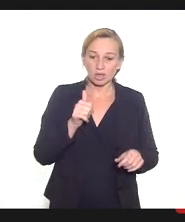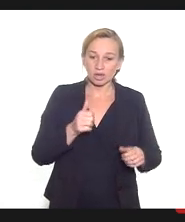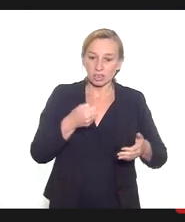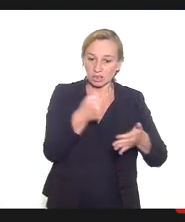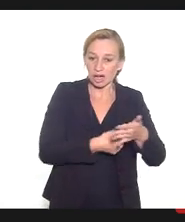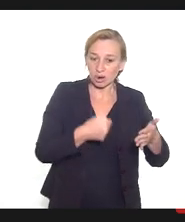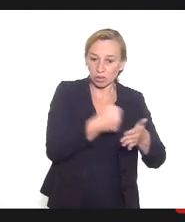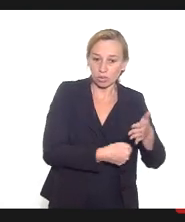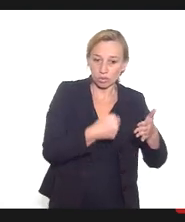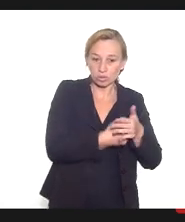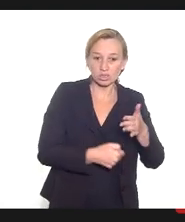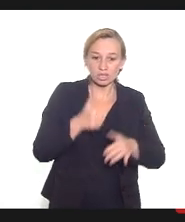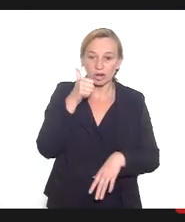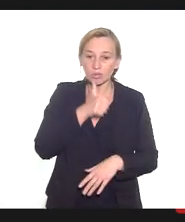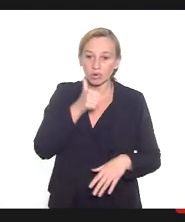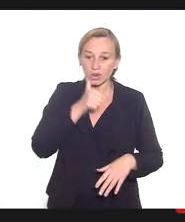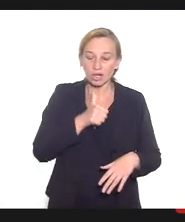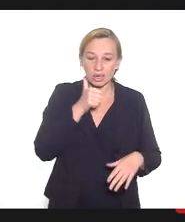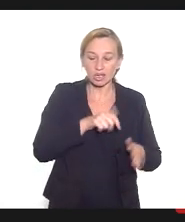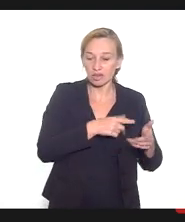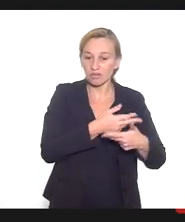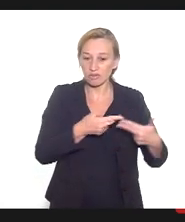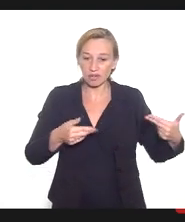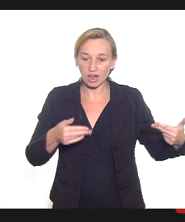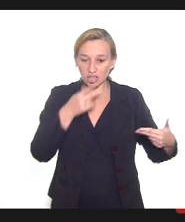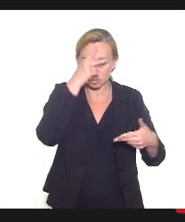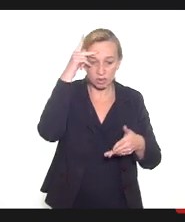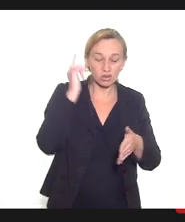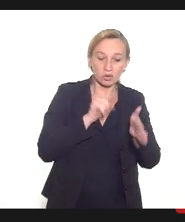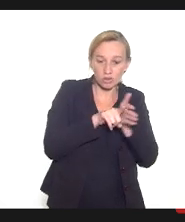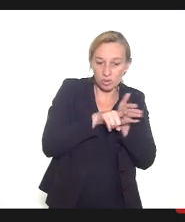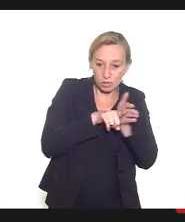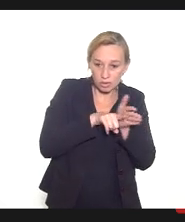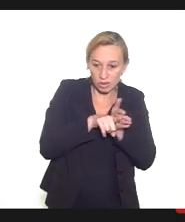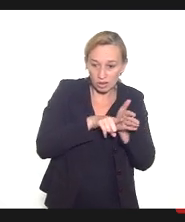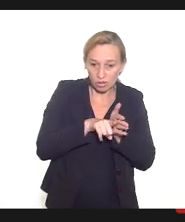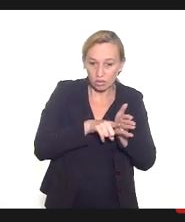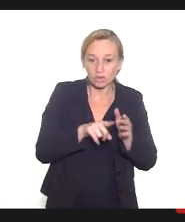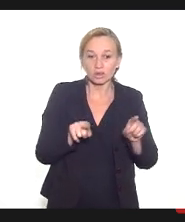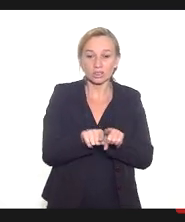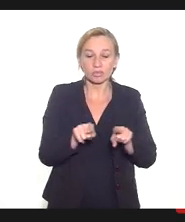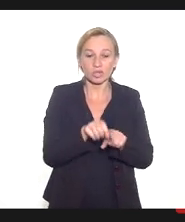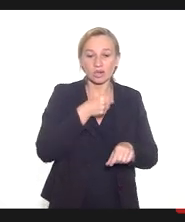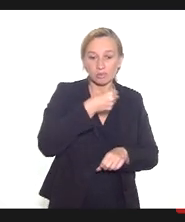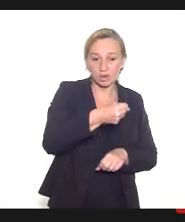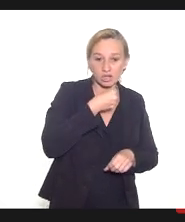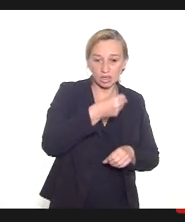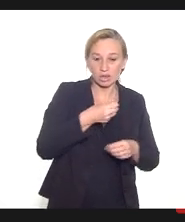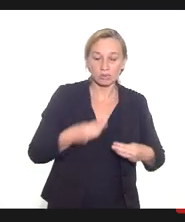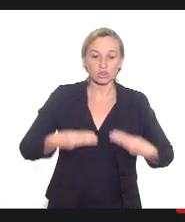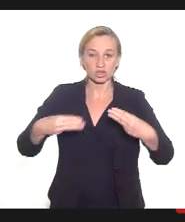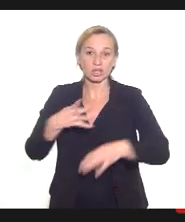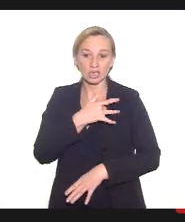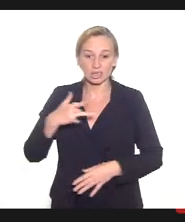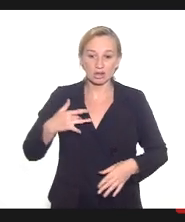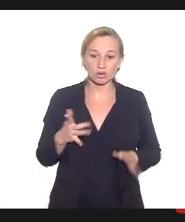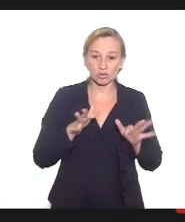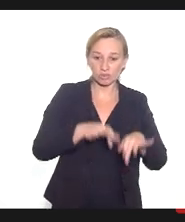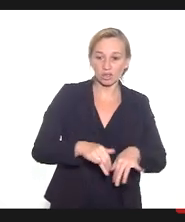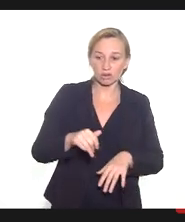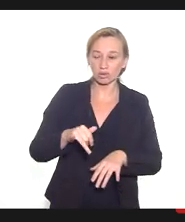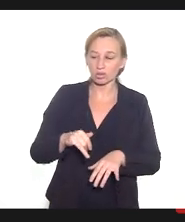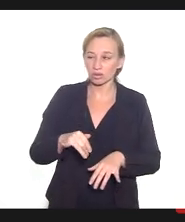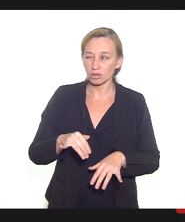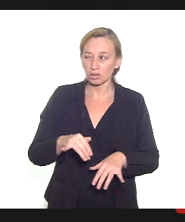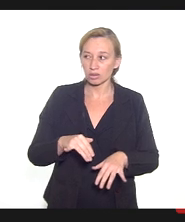forte recomendação de especialistas, em uma coletiva de imprensa, o Ministério da Saúde, em final de abril, aliás, pelos